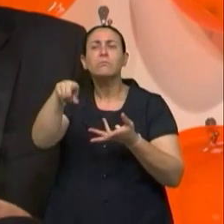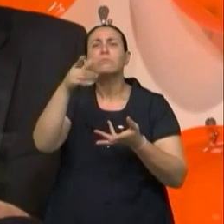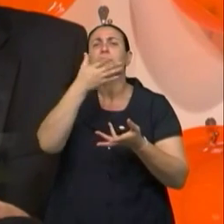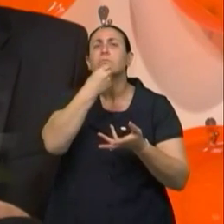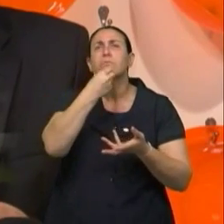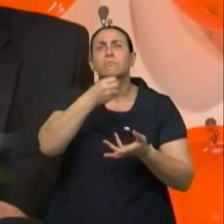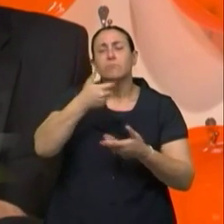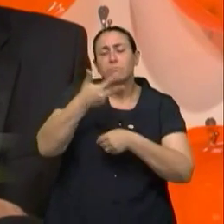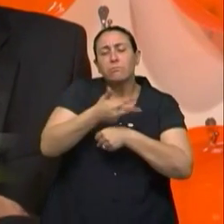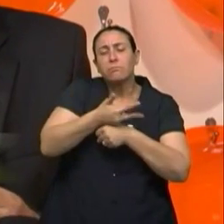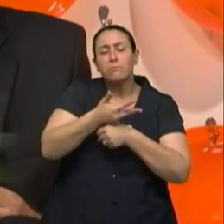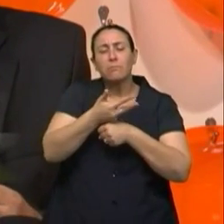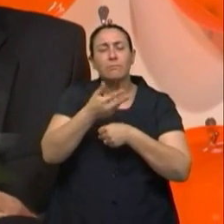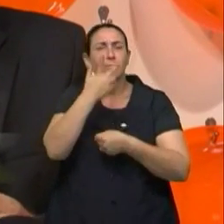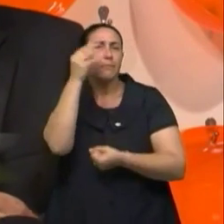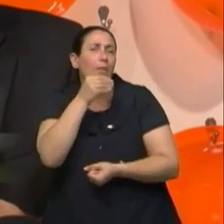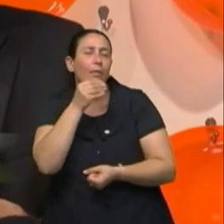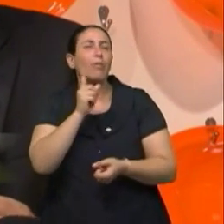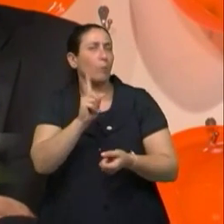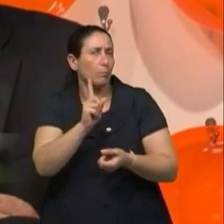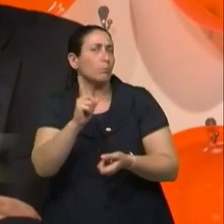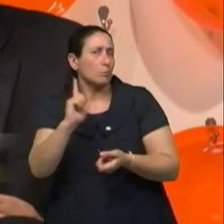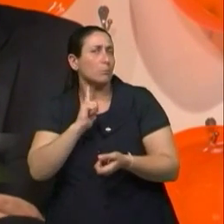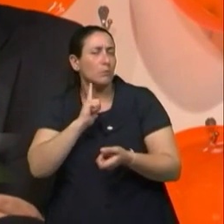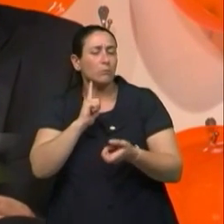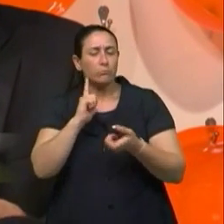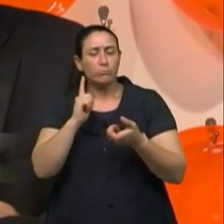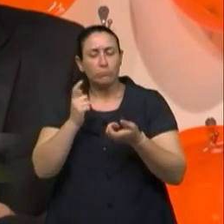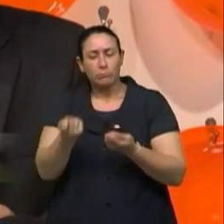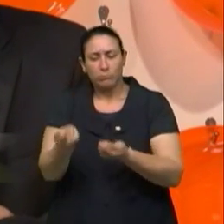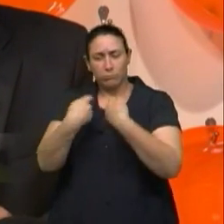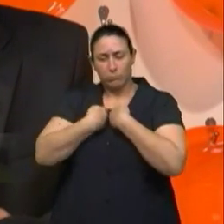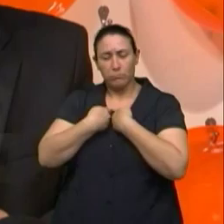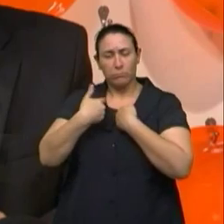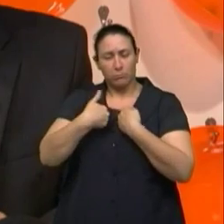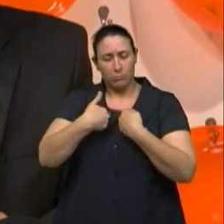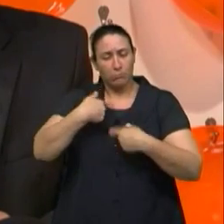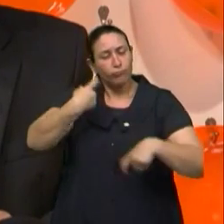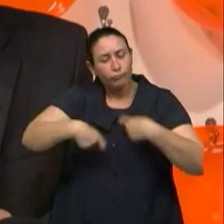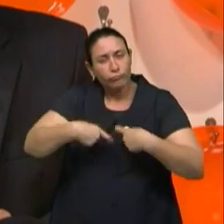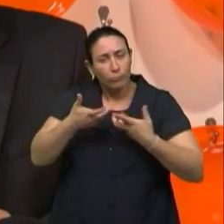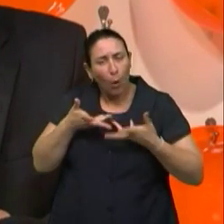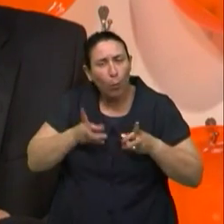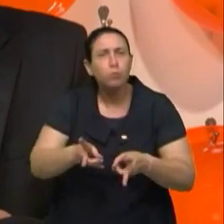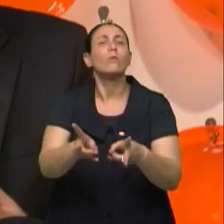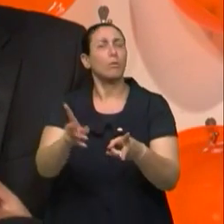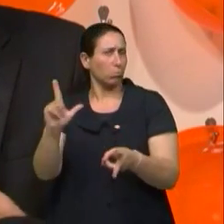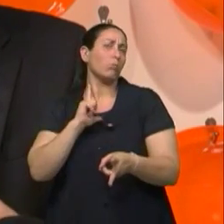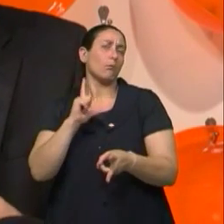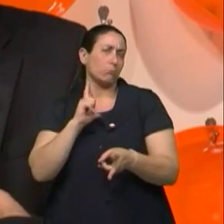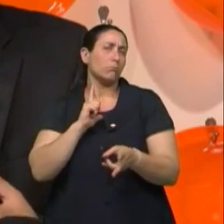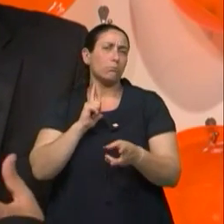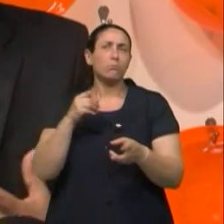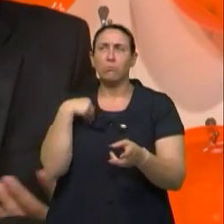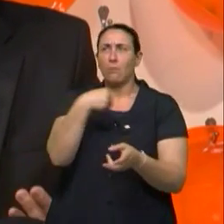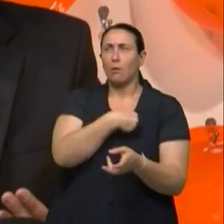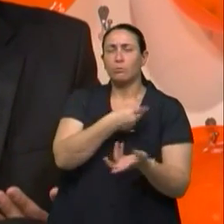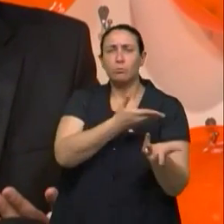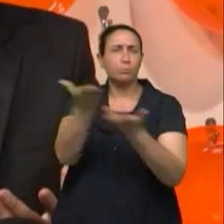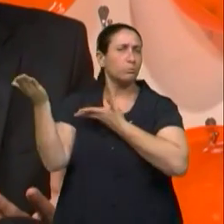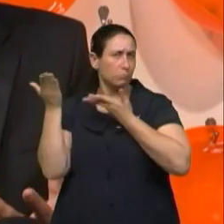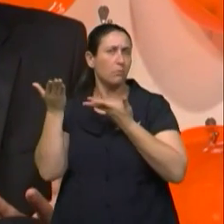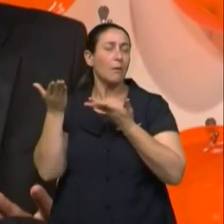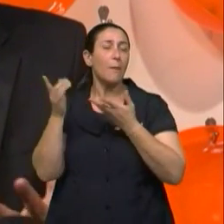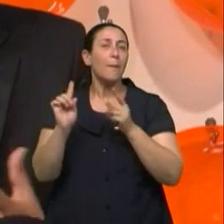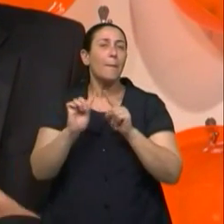essa manutenção da atividade sexual, ela hoje não tem